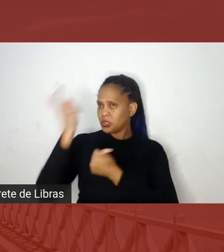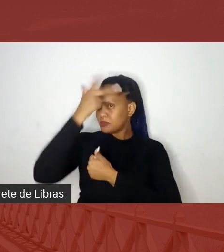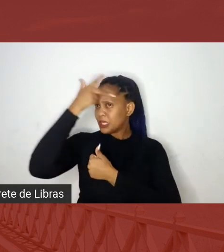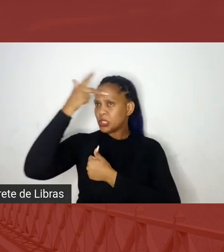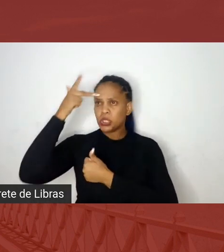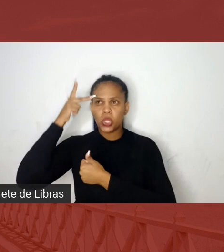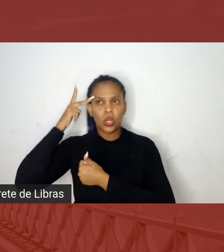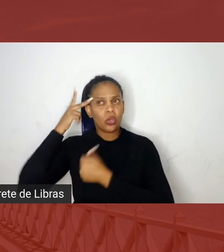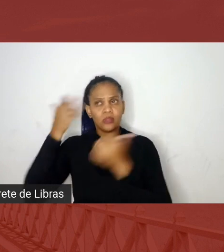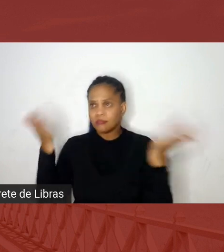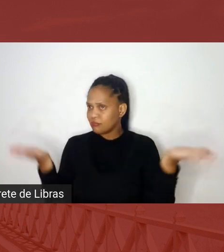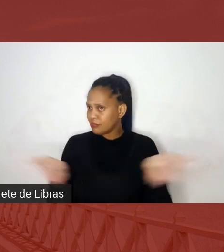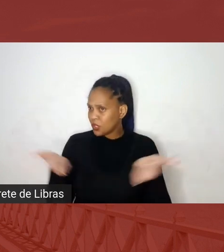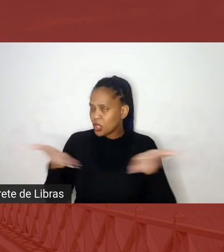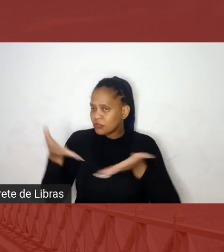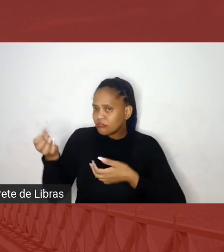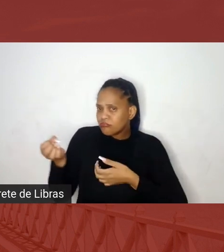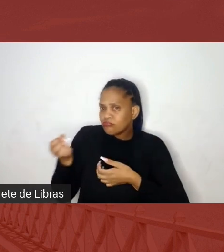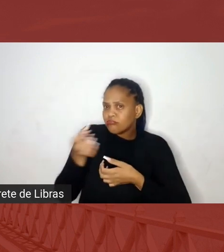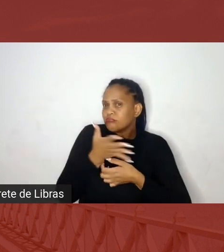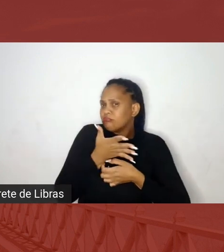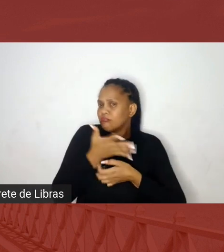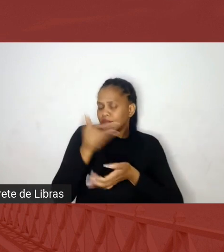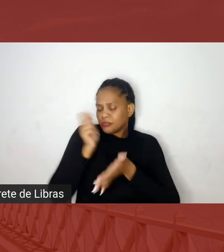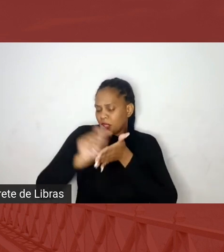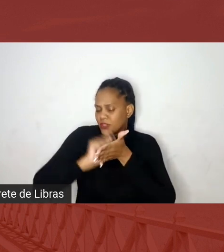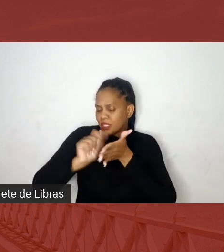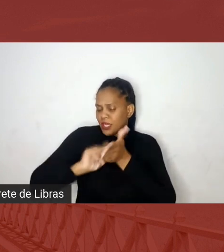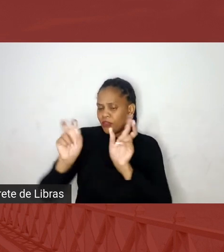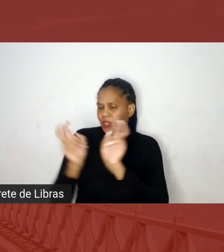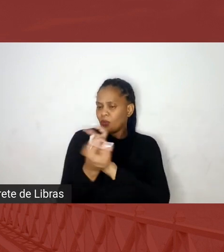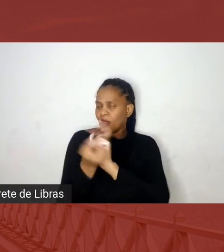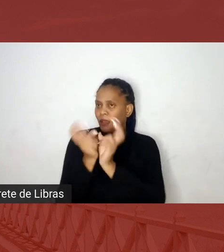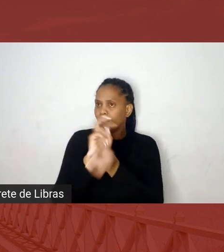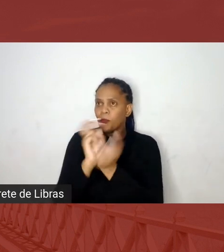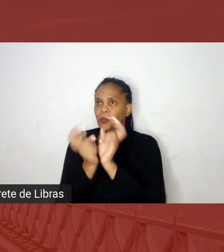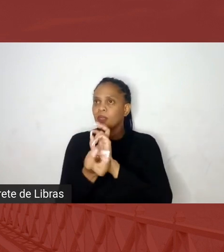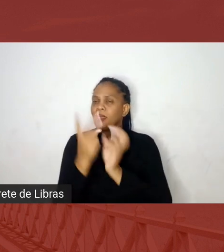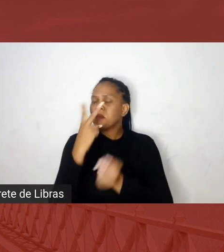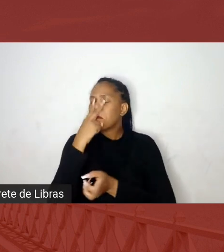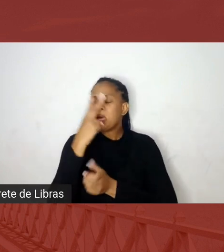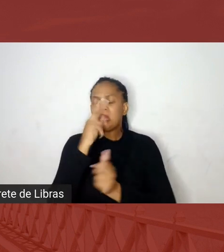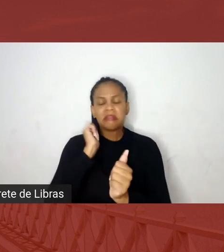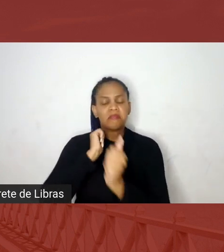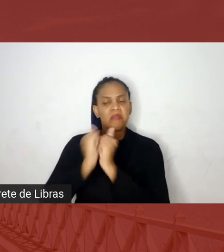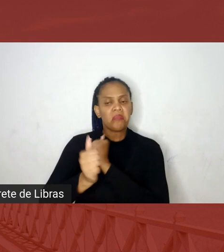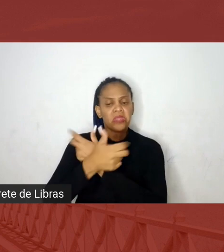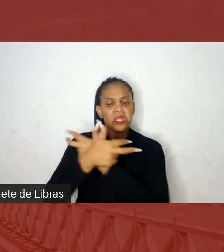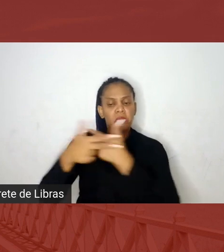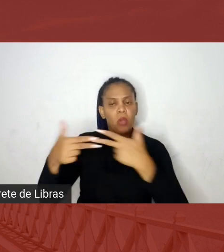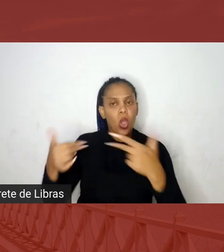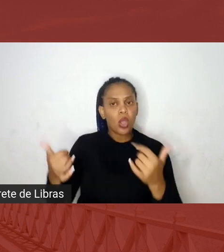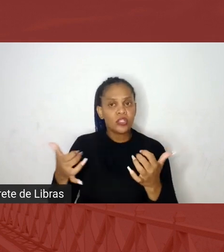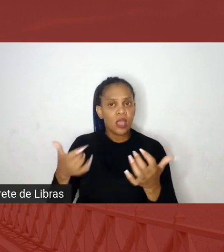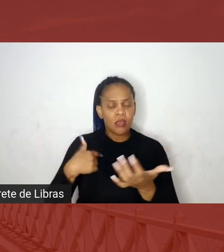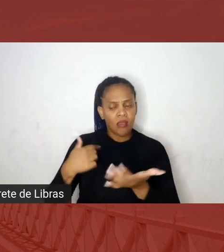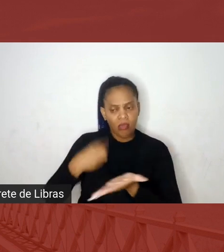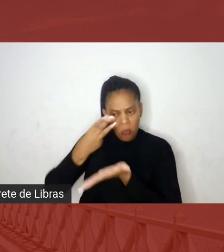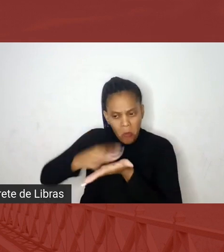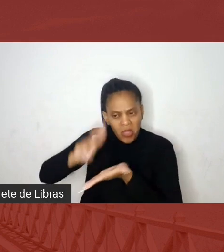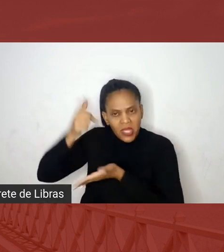escrevendo sobre a capoeira, mas a capoeira como uma forma esportiva, e aí eu fui, o argumento que eu mandei de volta, eu falei, não,